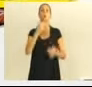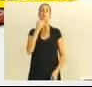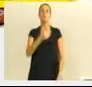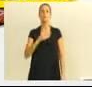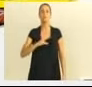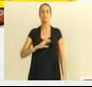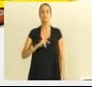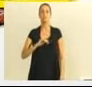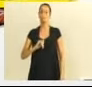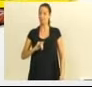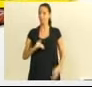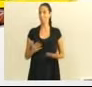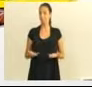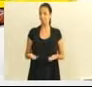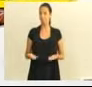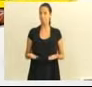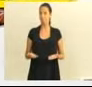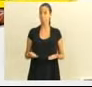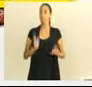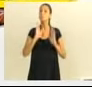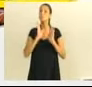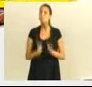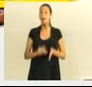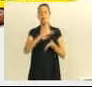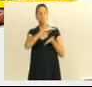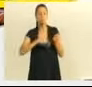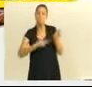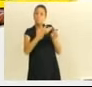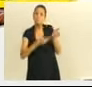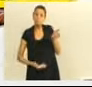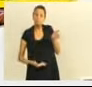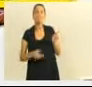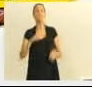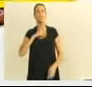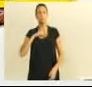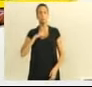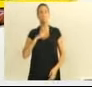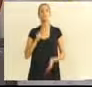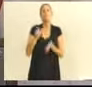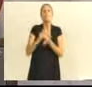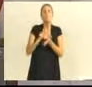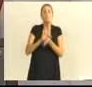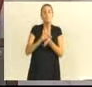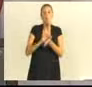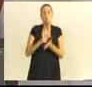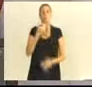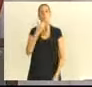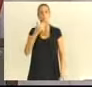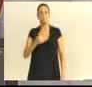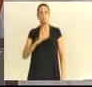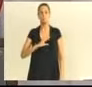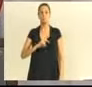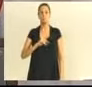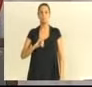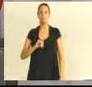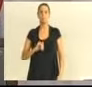desses dados, diante de outros dados que eu posso passar para Vossa Excelência. Eu tenho aqui o pedido de CPI. Pode voltar, Ari, por gentileza. Vereador Ivan, devido à parte,